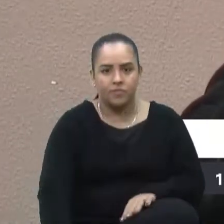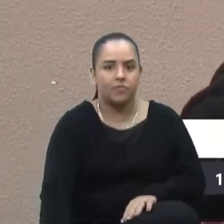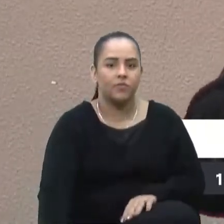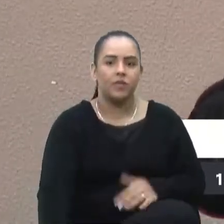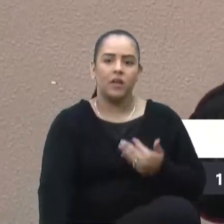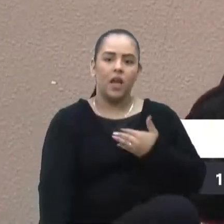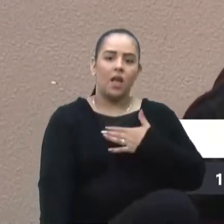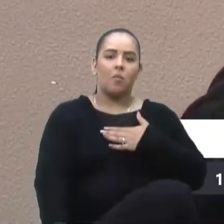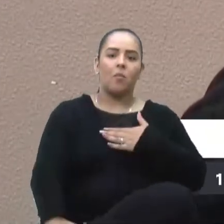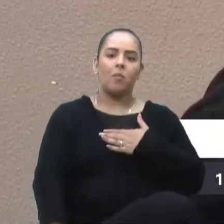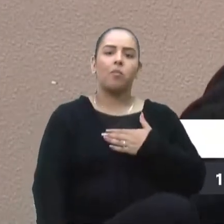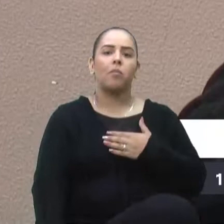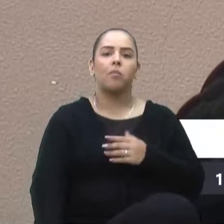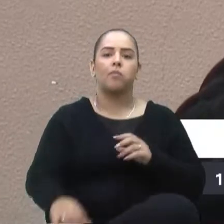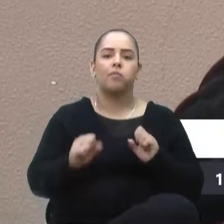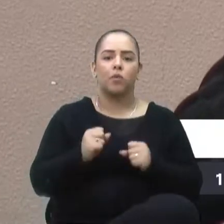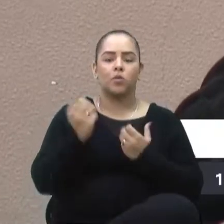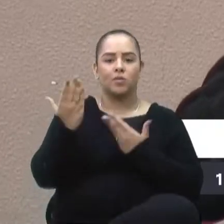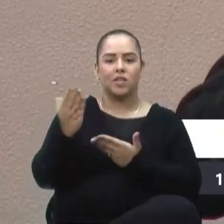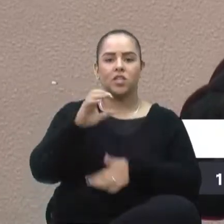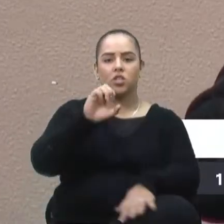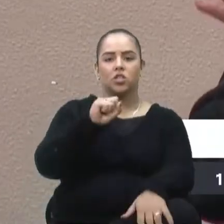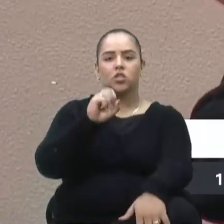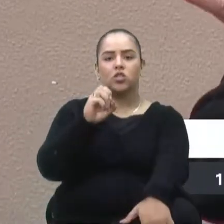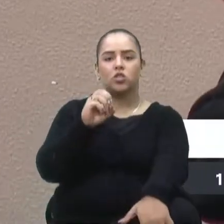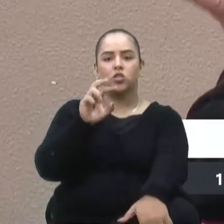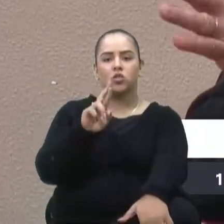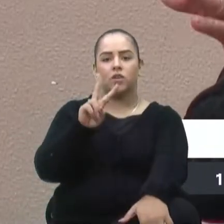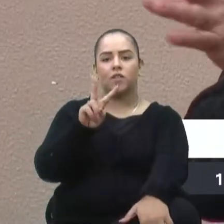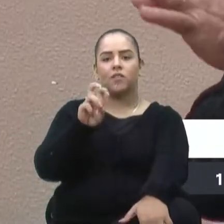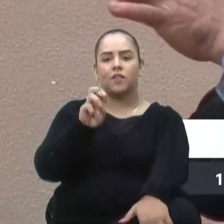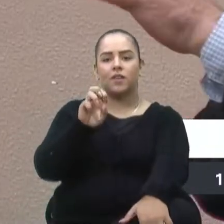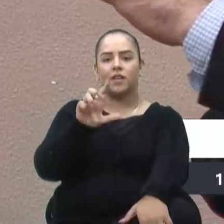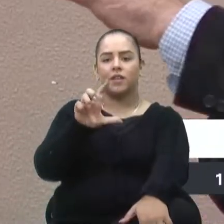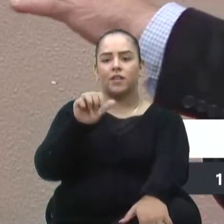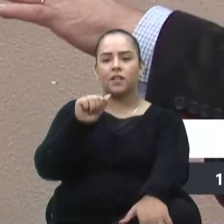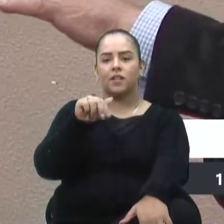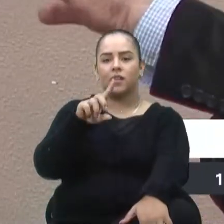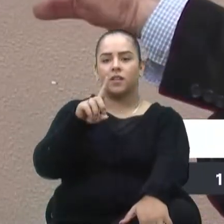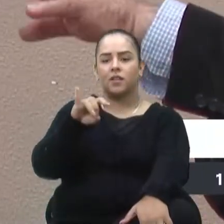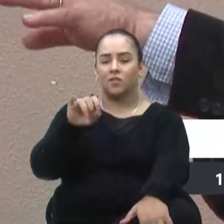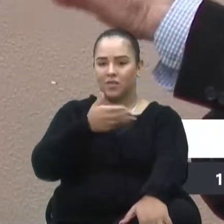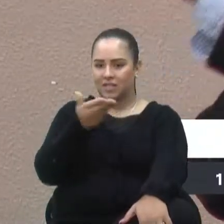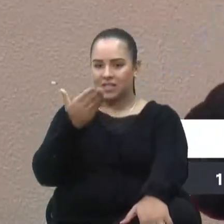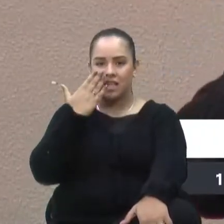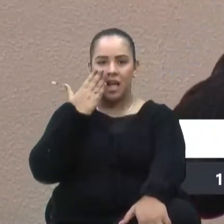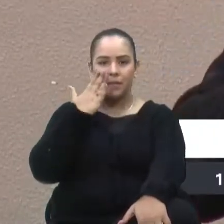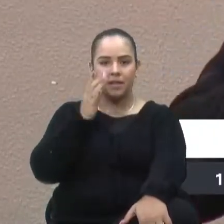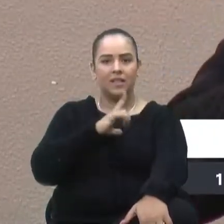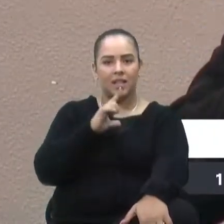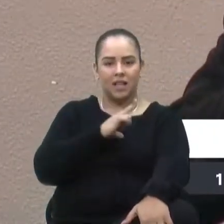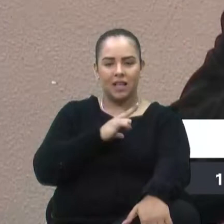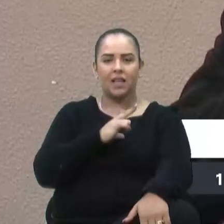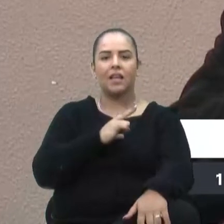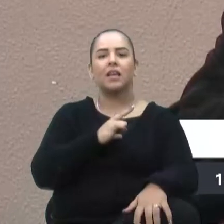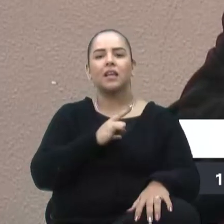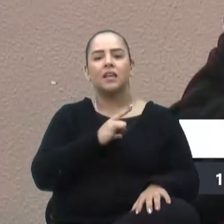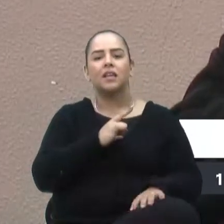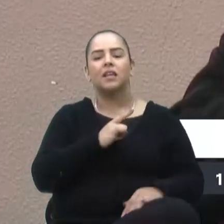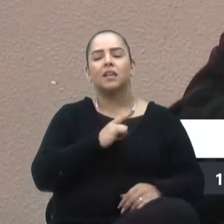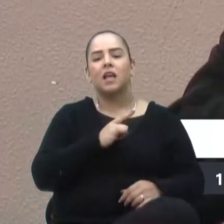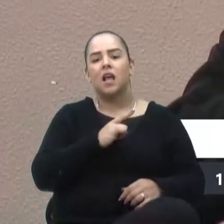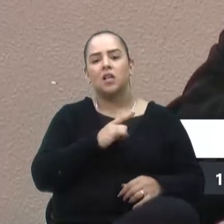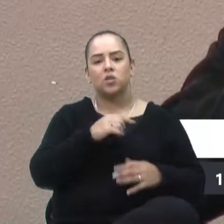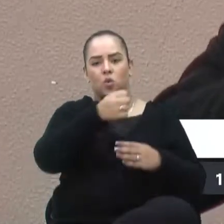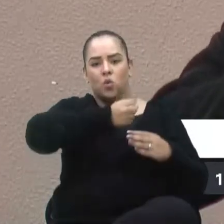homenagear a Sorvelândia. Vocês sabem muito bem, em poucos dias, temos ali as cozinhas, beneficientes na festa da U.